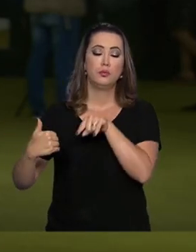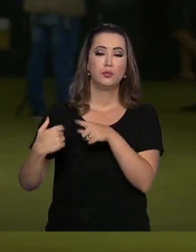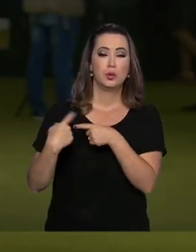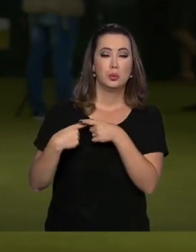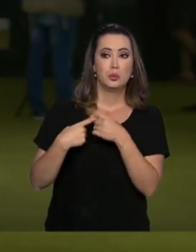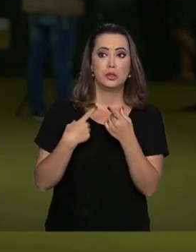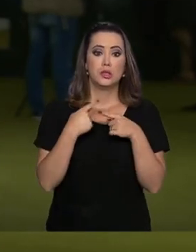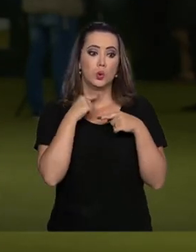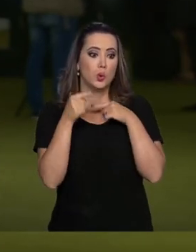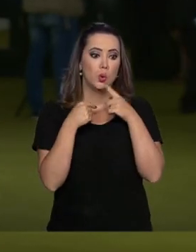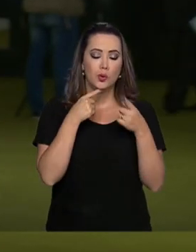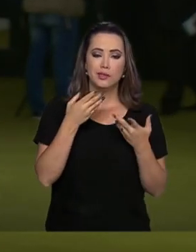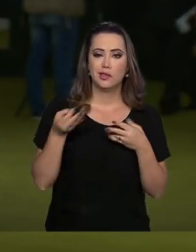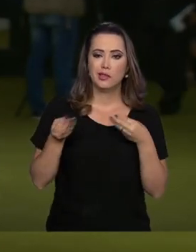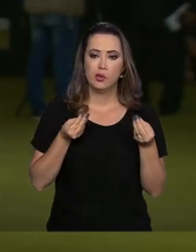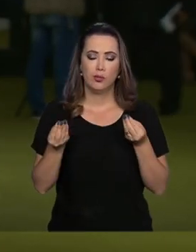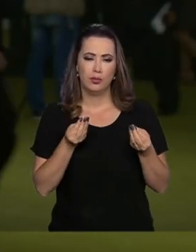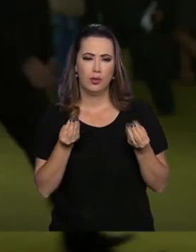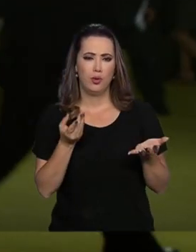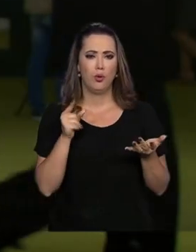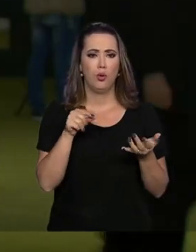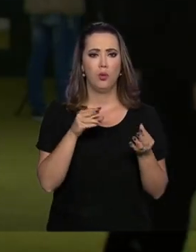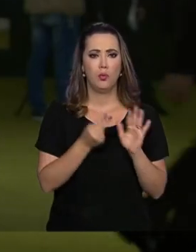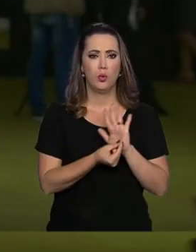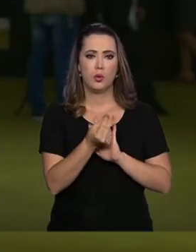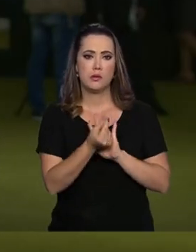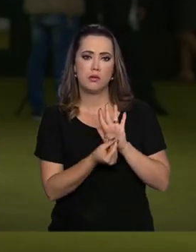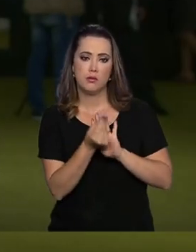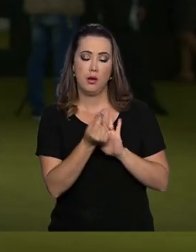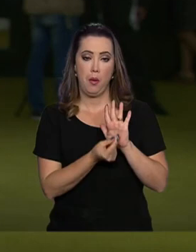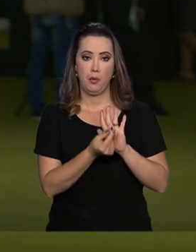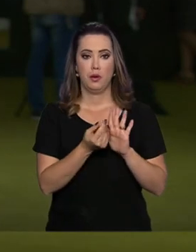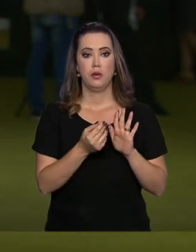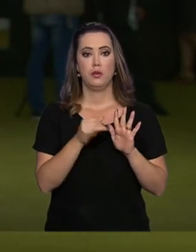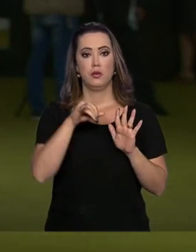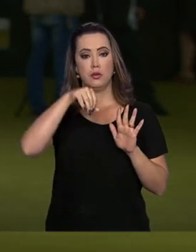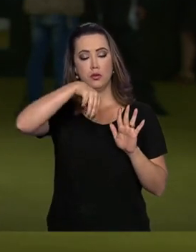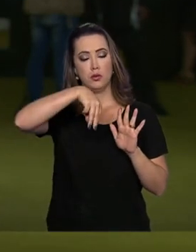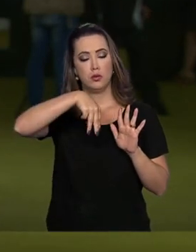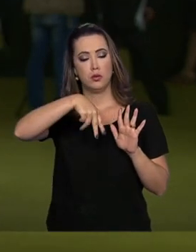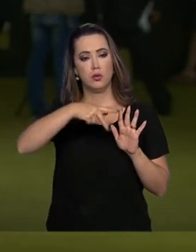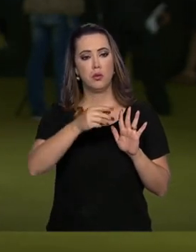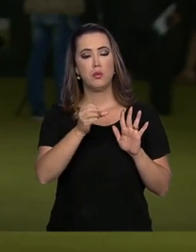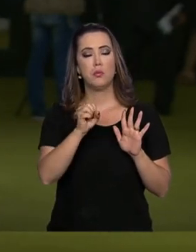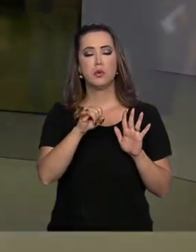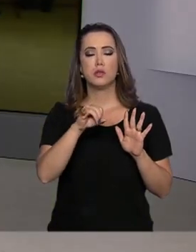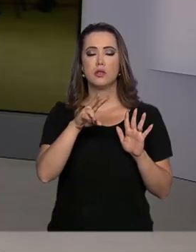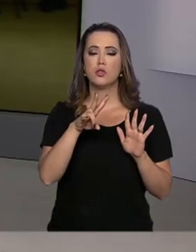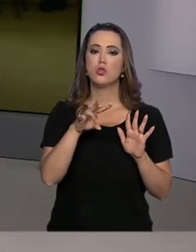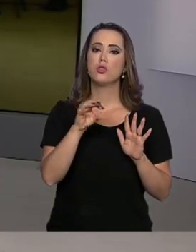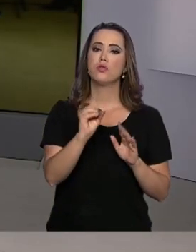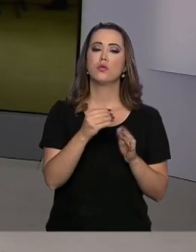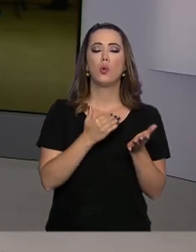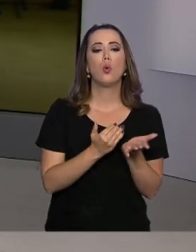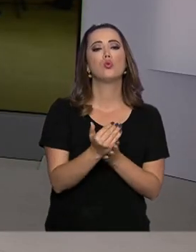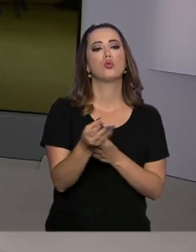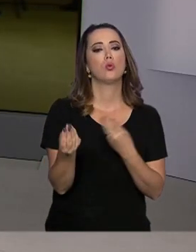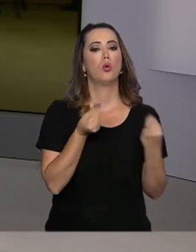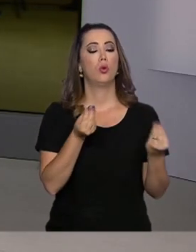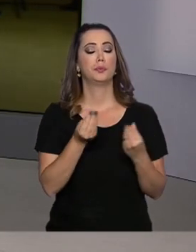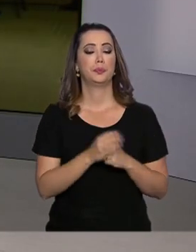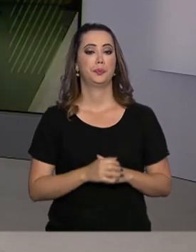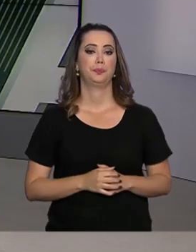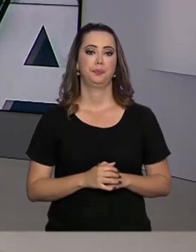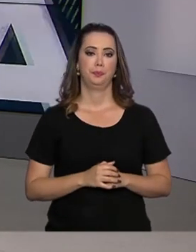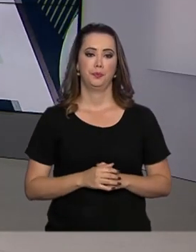em relação às mudanças relativas ao orçamento impositivo. Roberto, com você. Está ótimo, Selma. Obrigado pelas informações. Boa